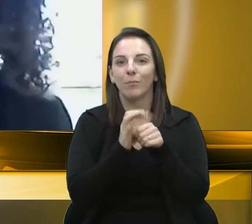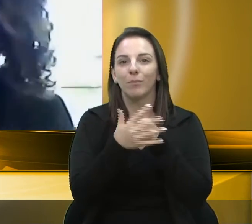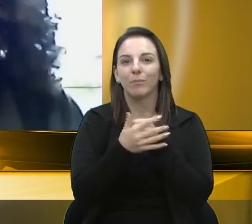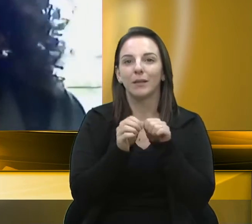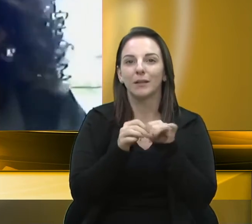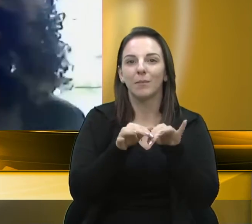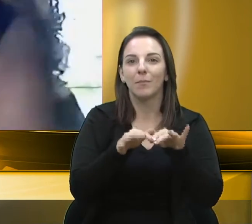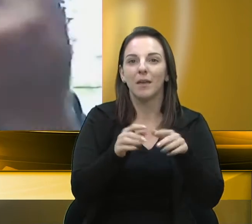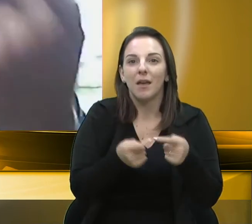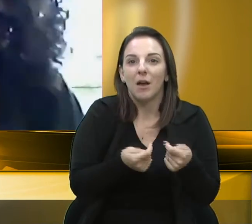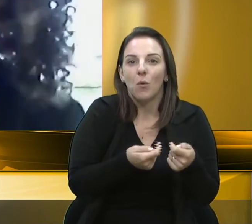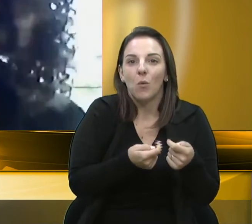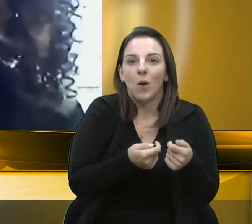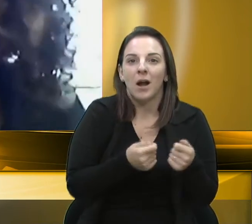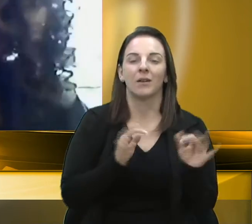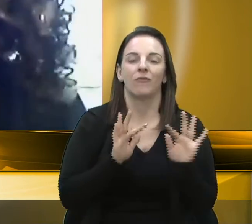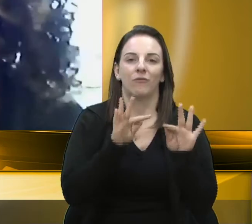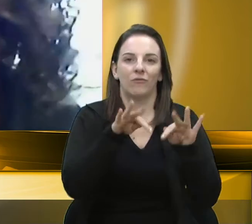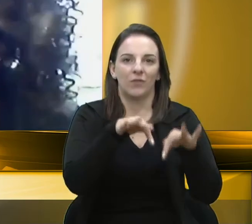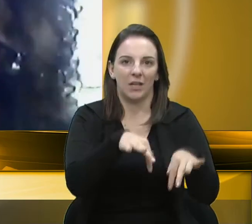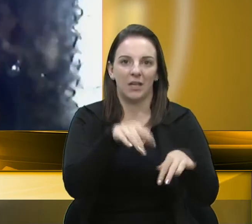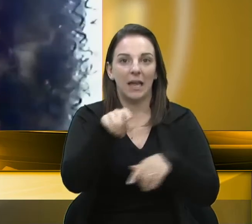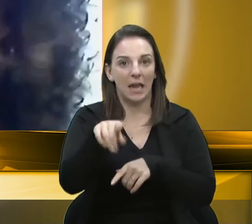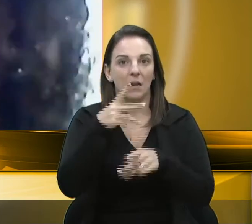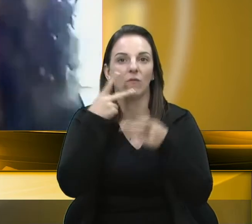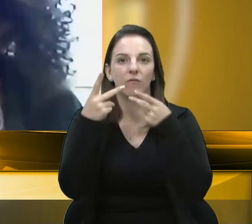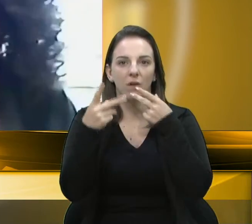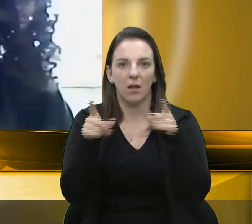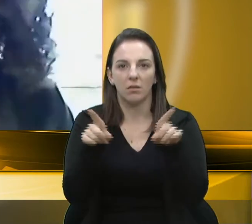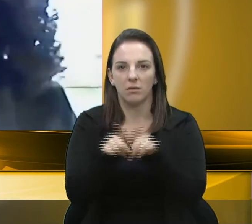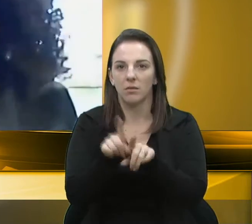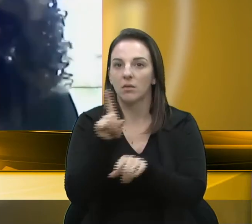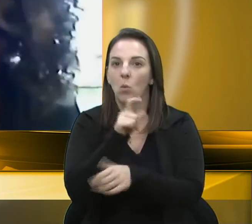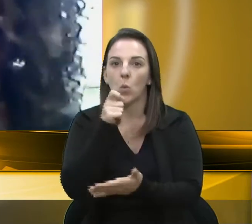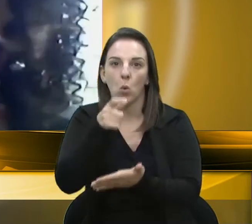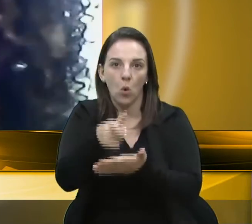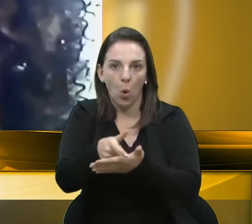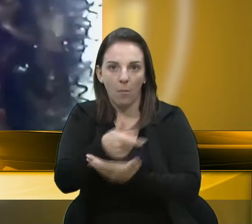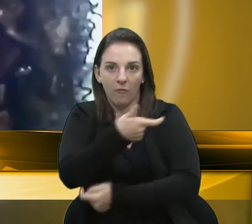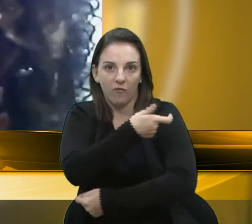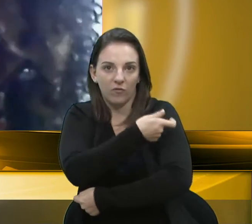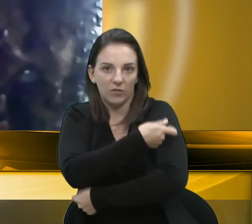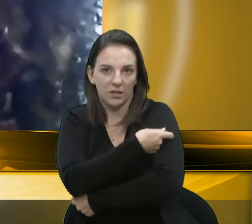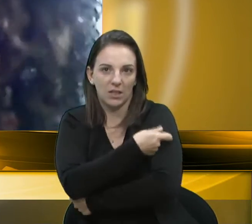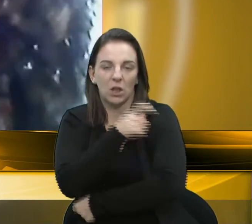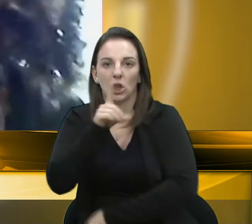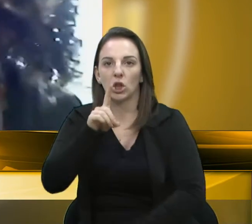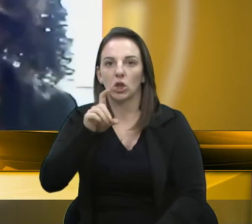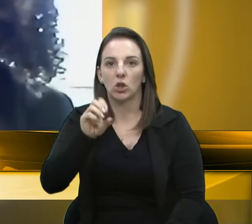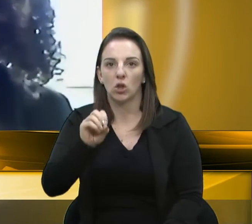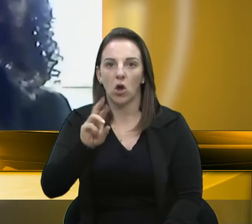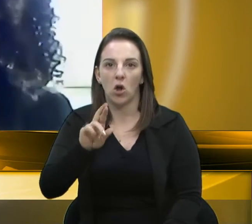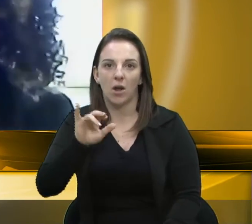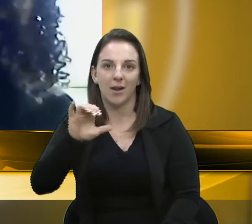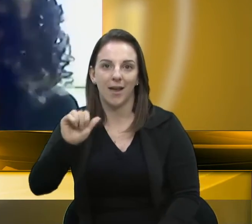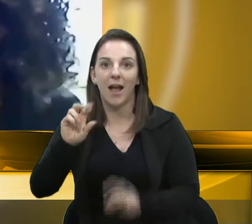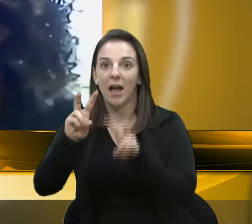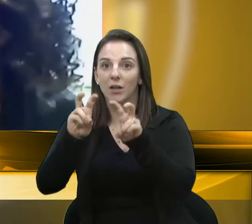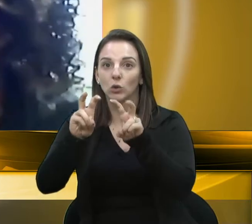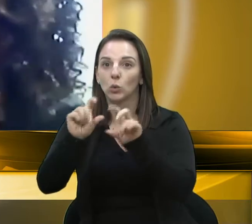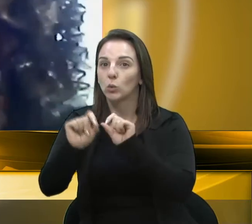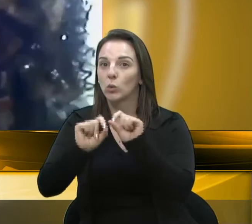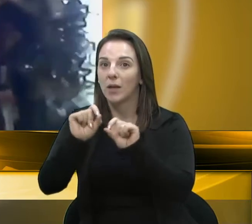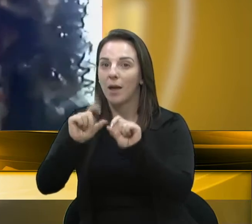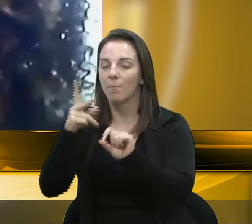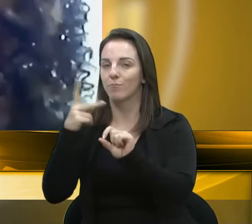Além disso, ele afirma que não compraria vacina de Dória. Por quê? Por uma questão política, por uma questão de que o Dória poderia